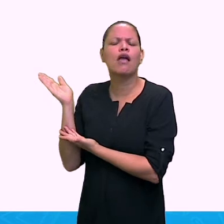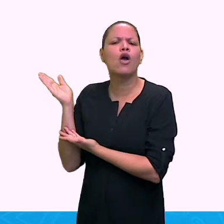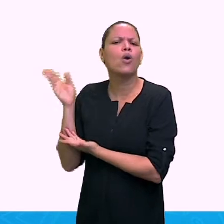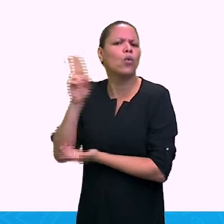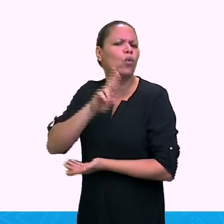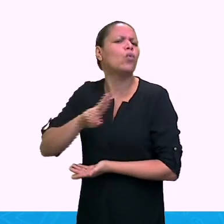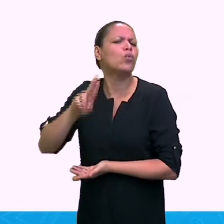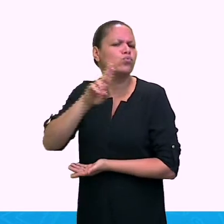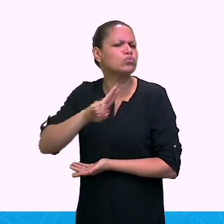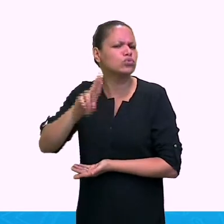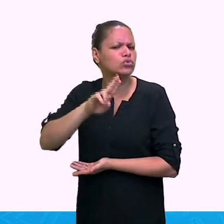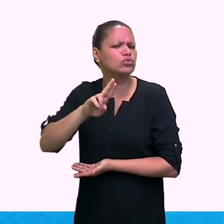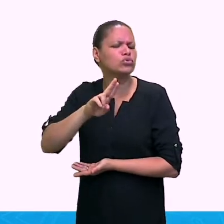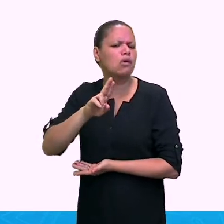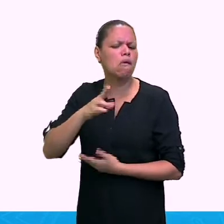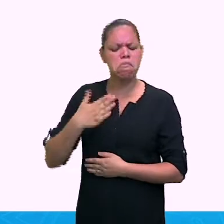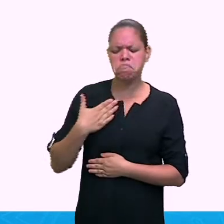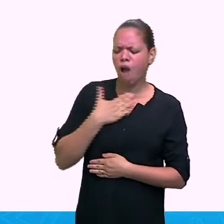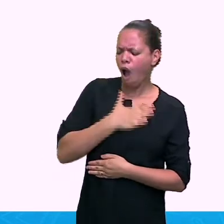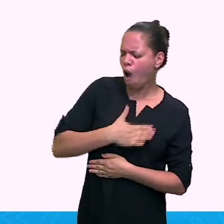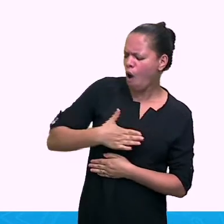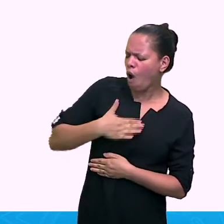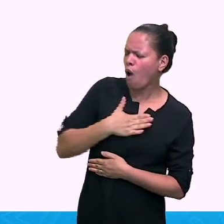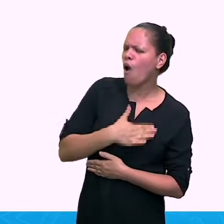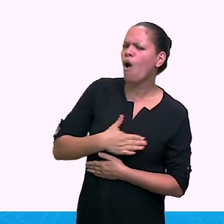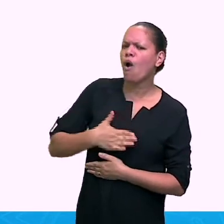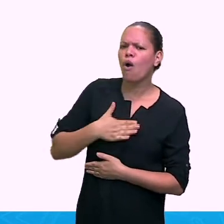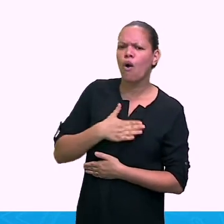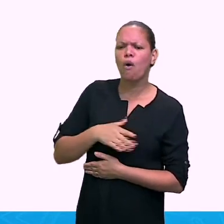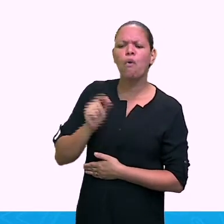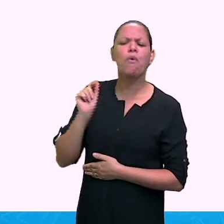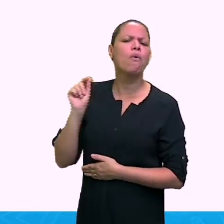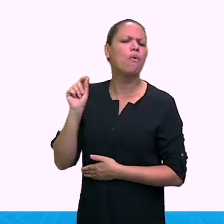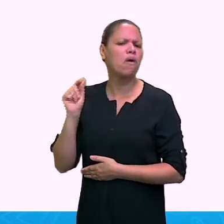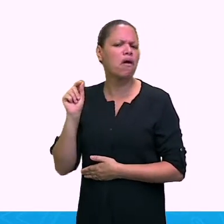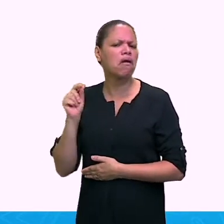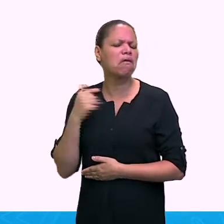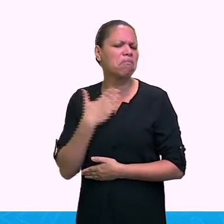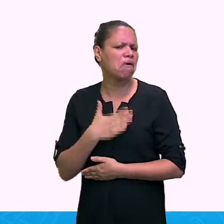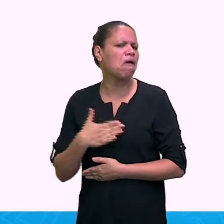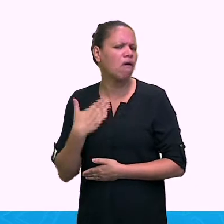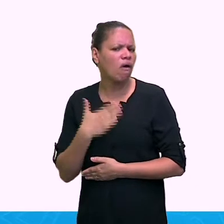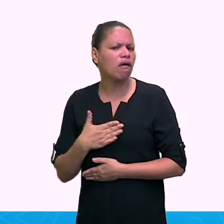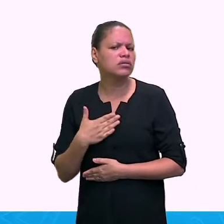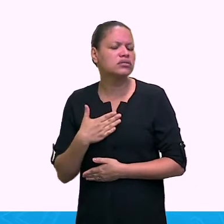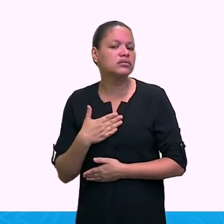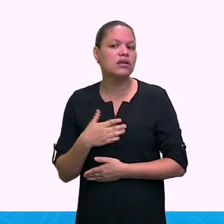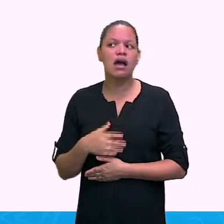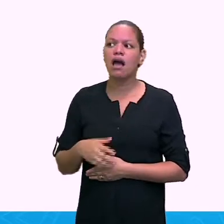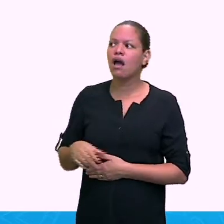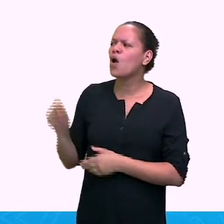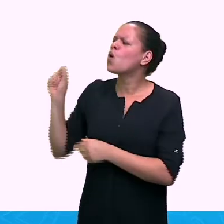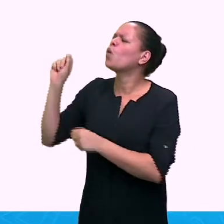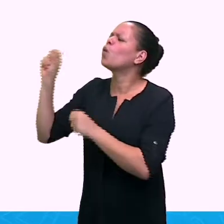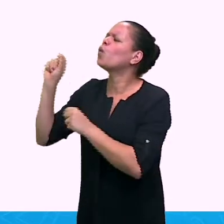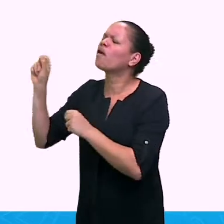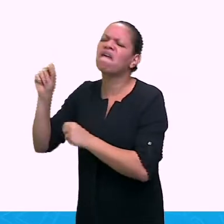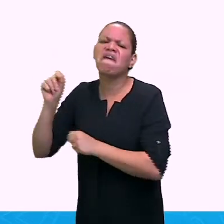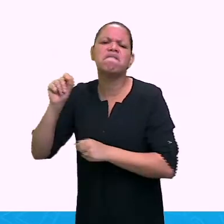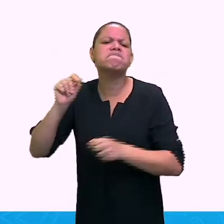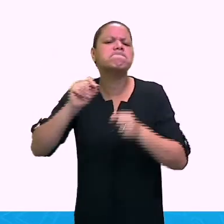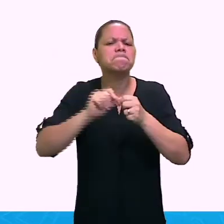Eu gosto disso, daquilo, quais são os hobbies? O que eu faço normalmente, né? Eu gosto de jogar